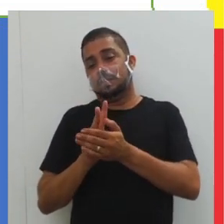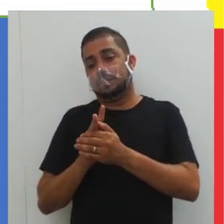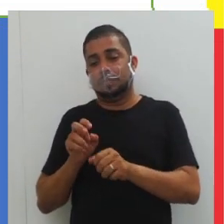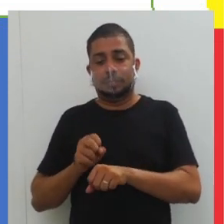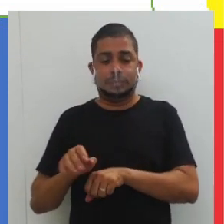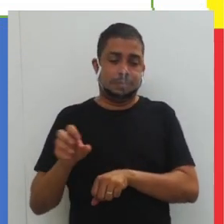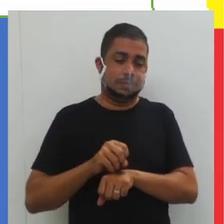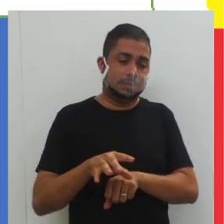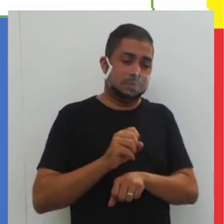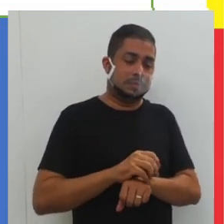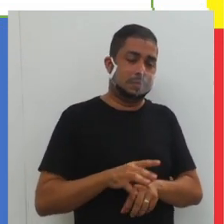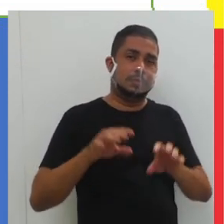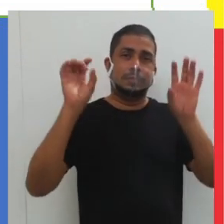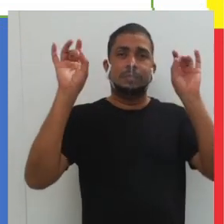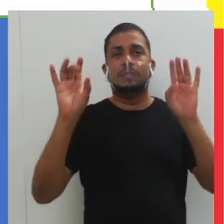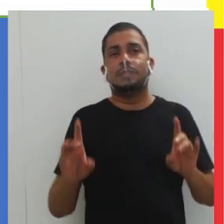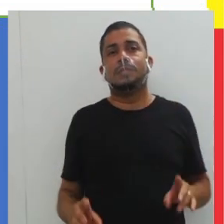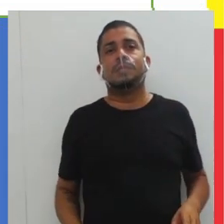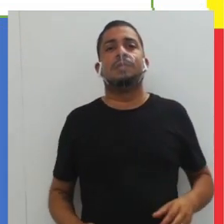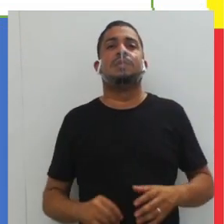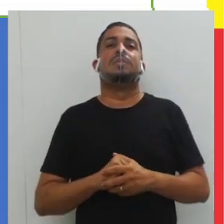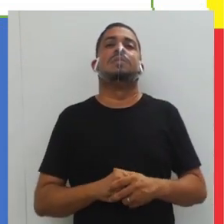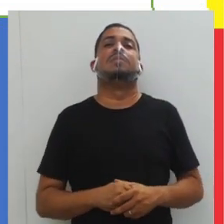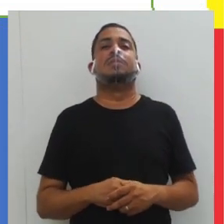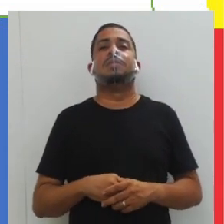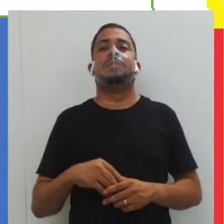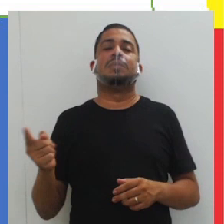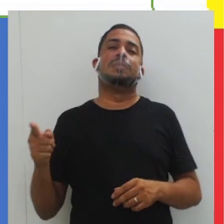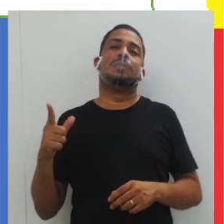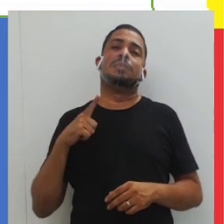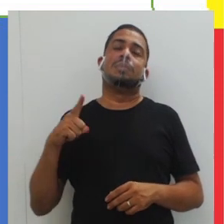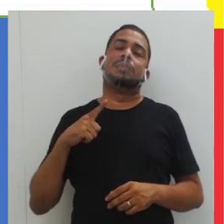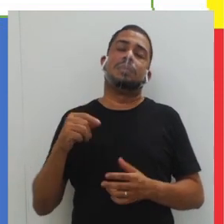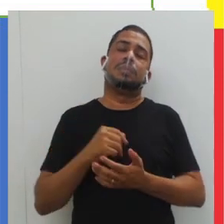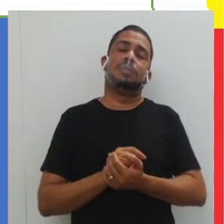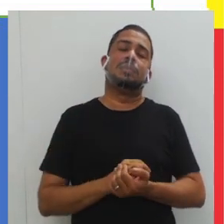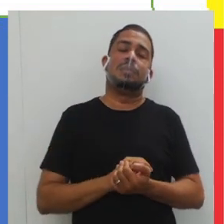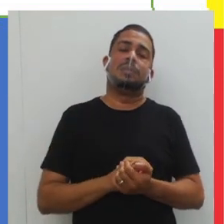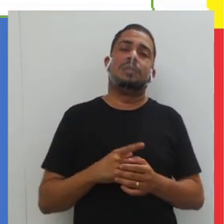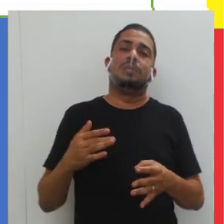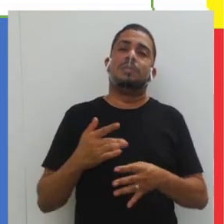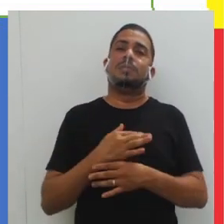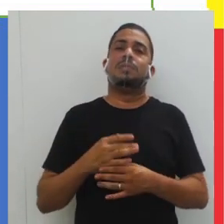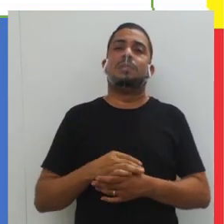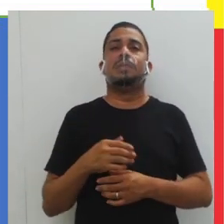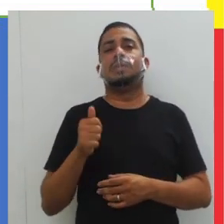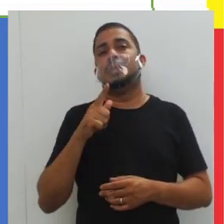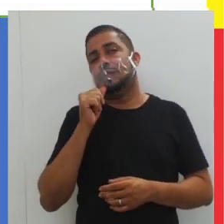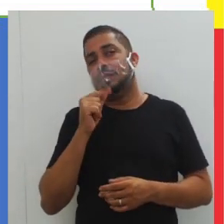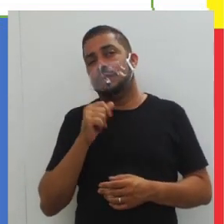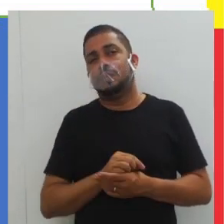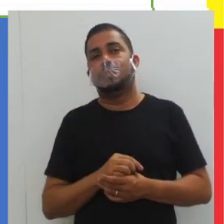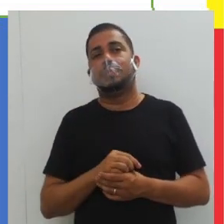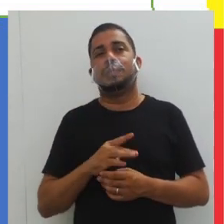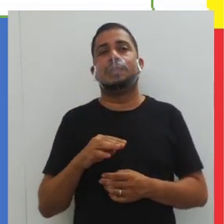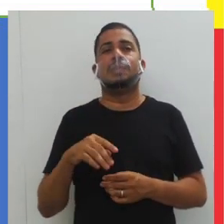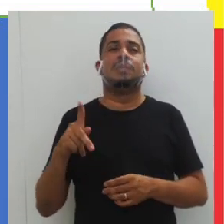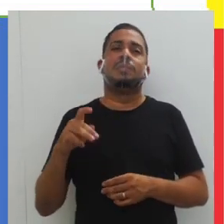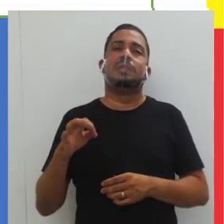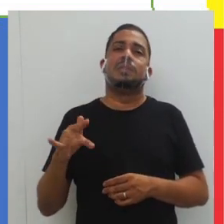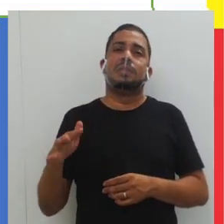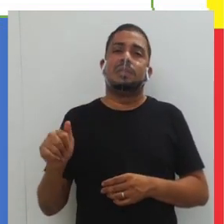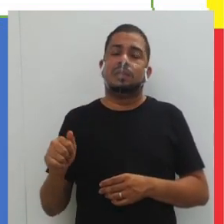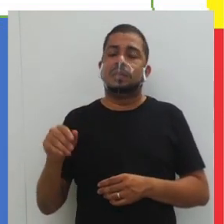distribuídos especialmente entre os municípios de Águas Belas, Pesqueira,